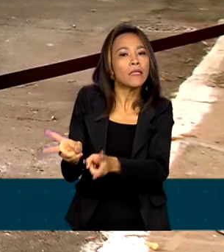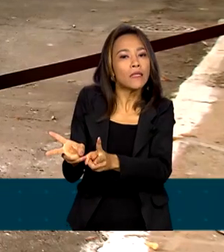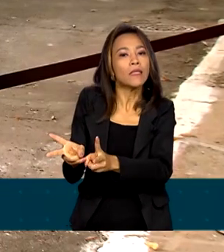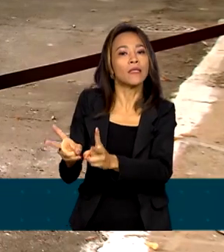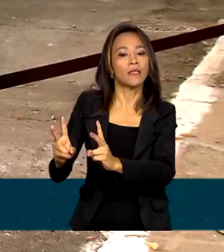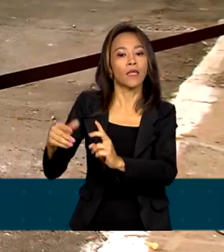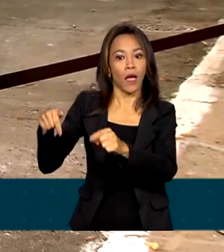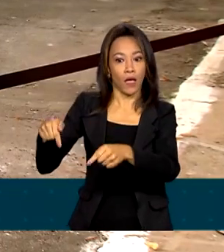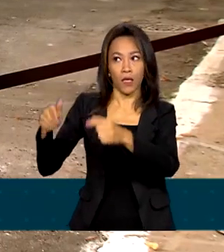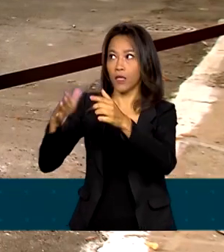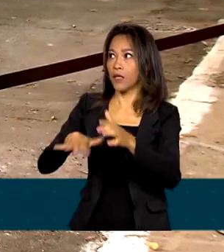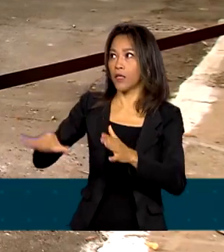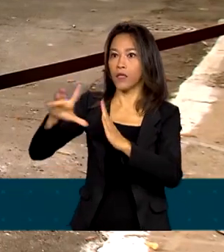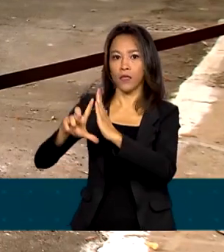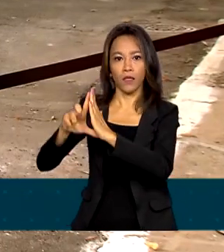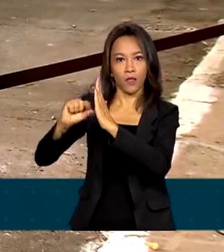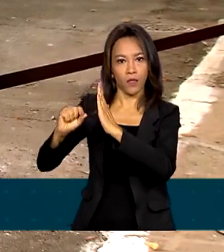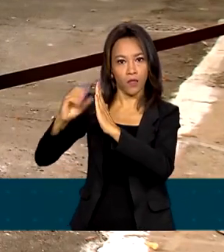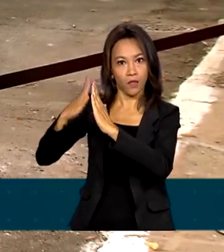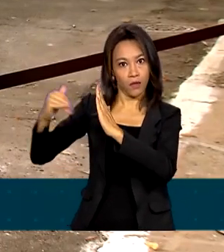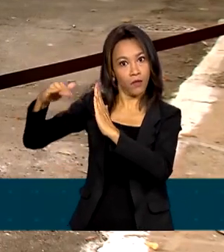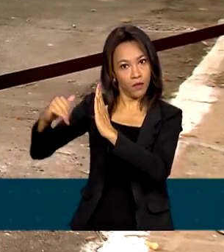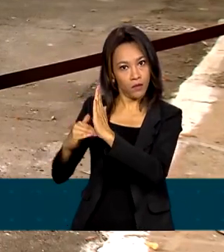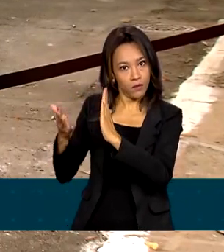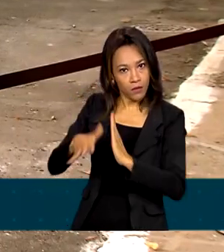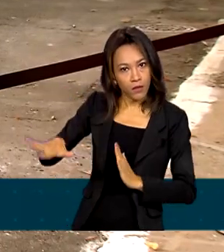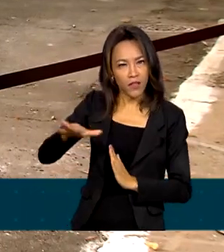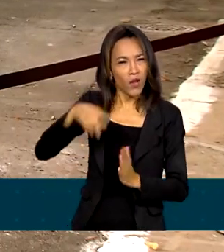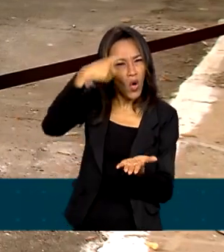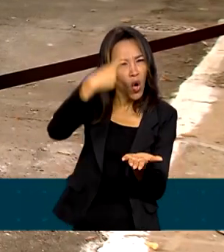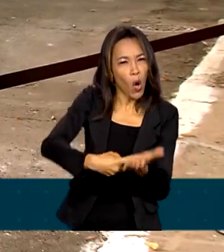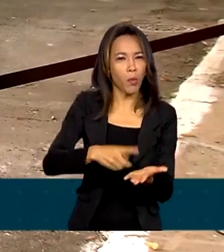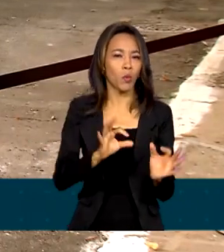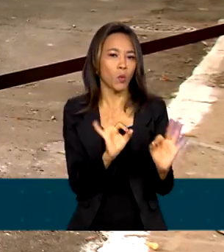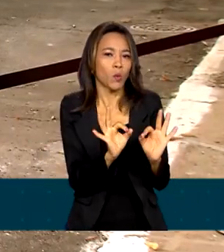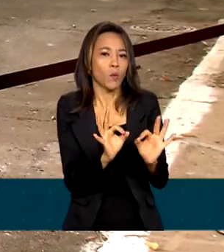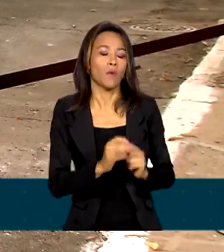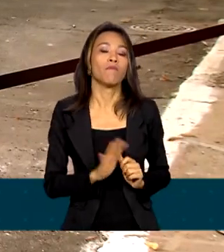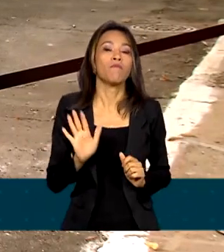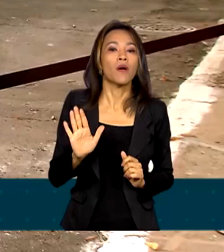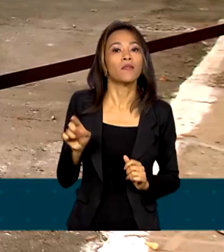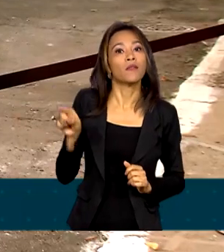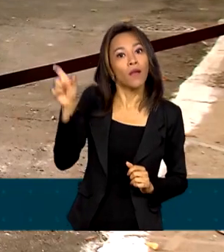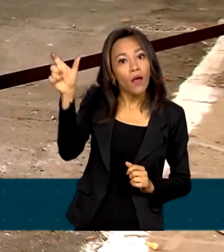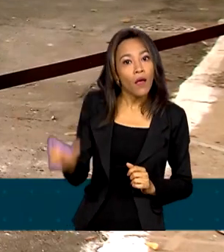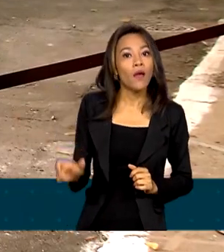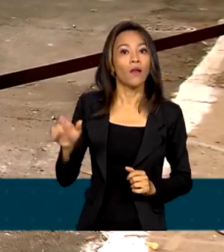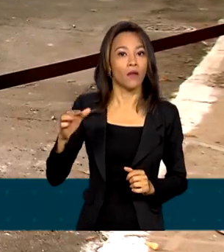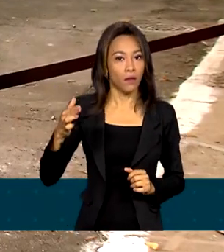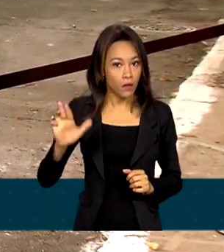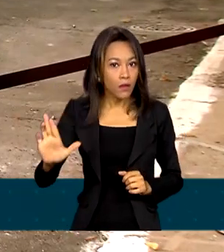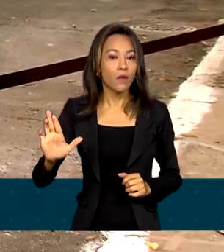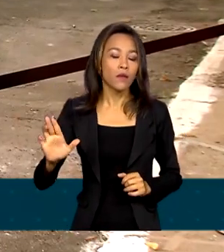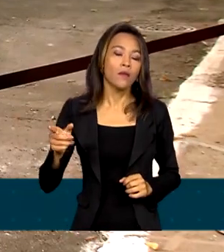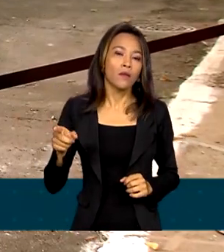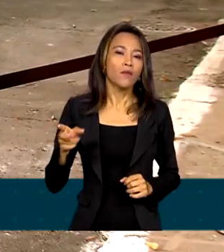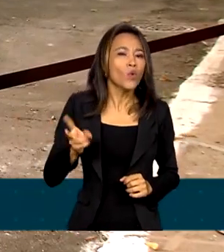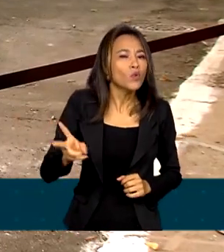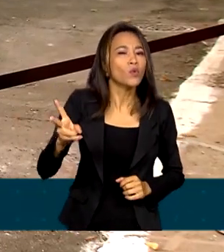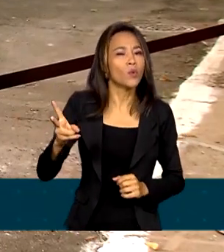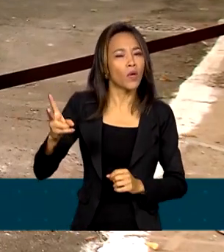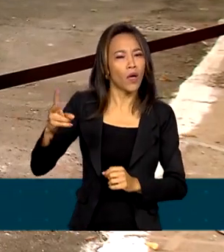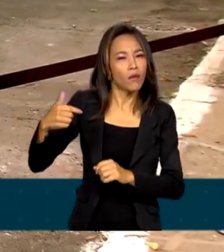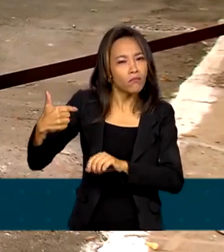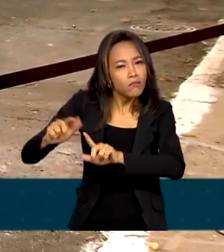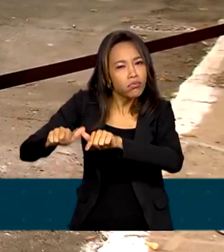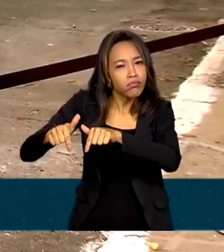Palácio da Alvorada sem compromissos oficiais. No entanto, isso não tem impedido o presidente de manter agendas de trabalho